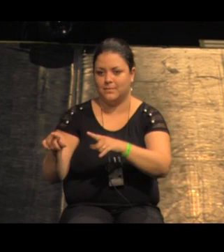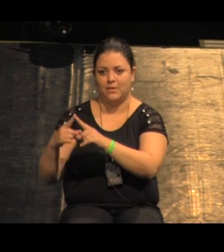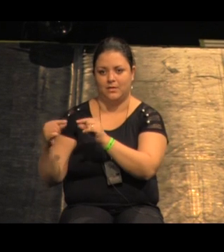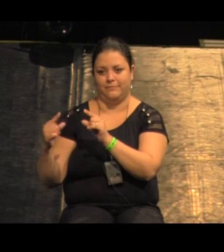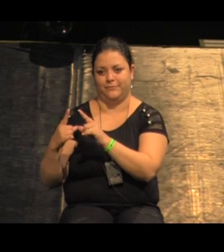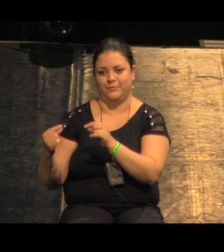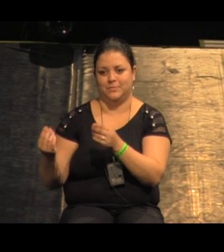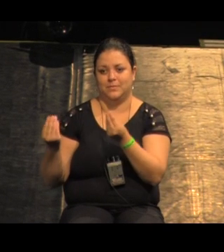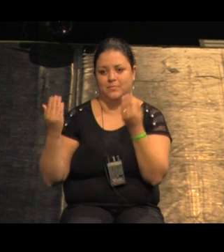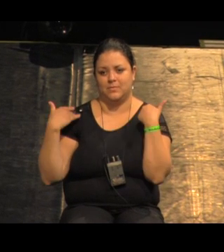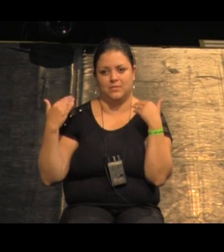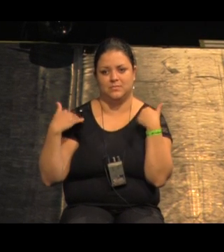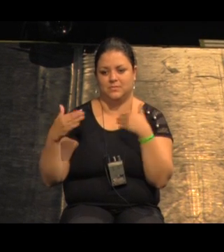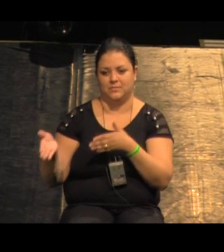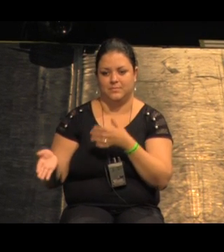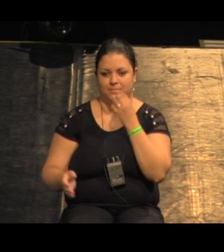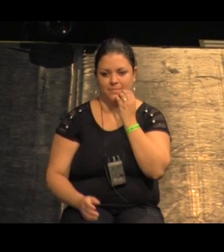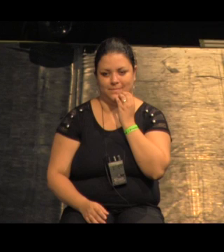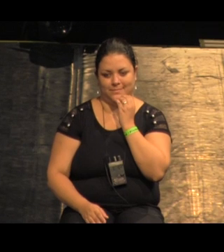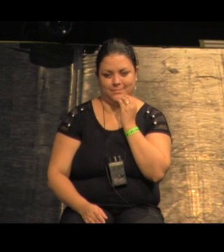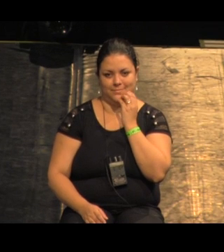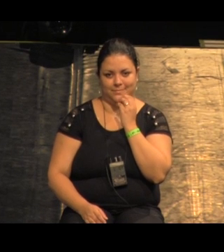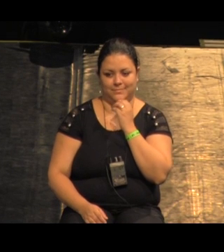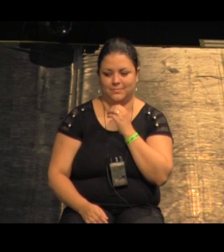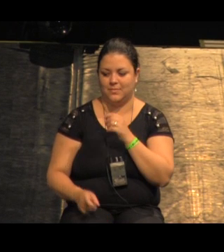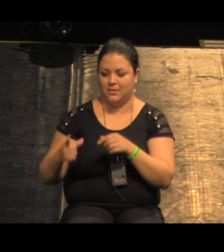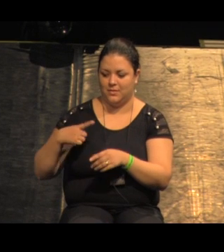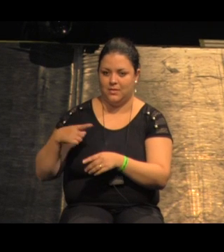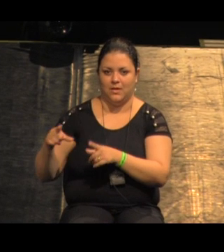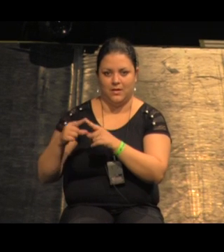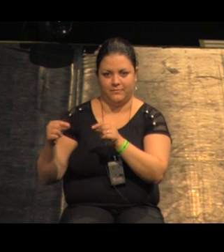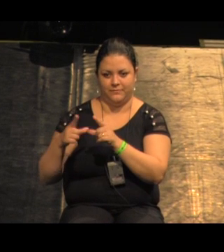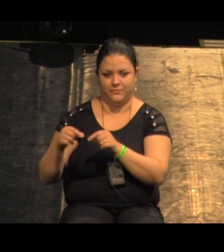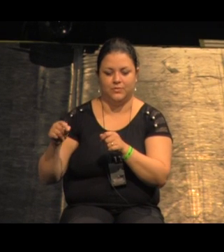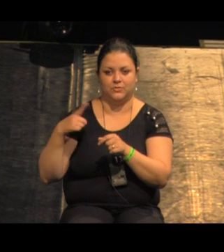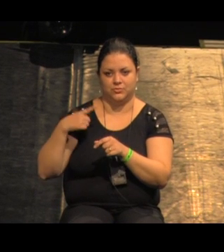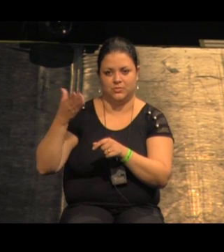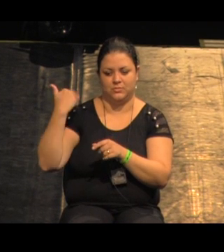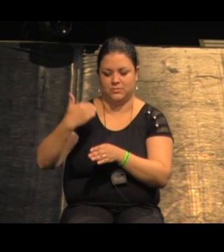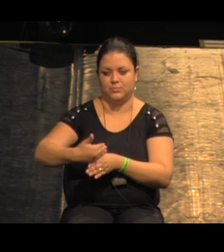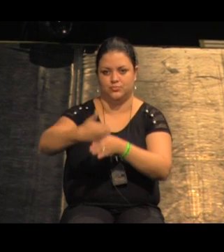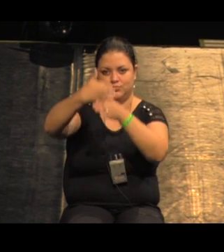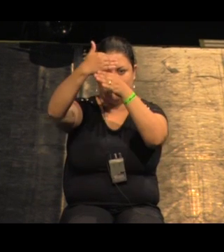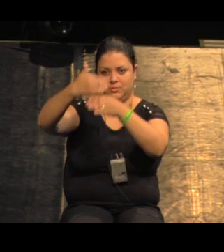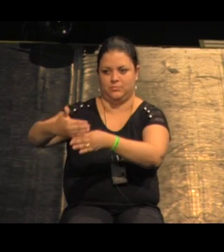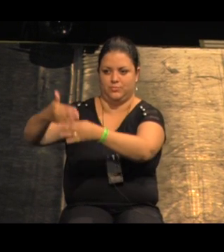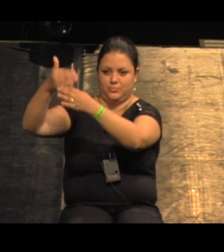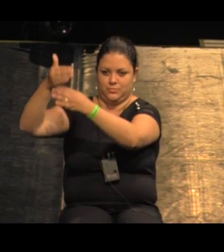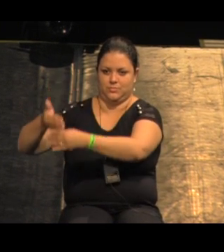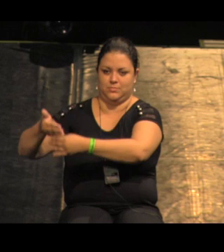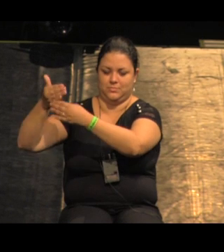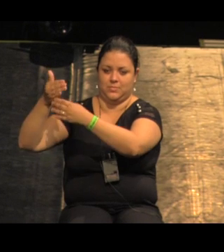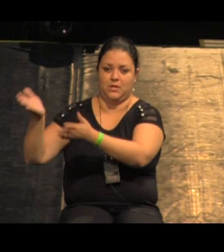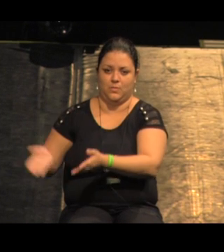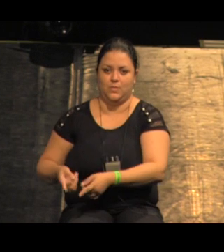então o próprio Carrefour que tem um muro aqui eles abriram uma passagem com um portão aqui que eles só fecham a noite porque o pessoal da